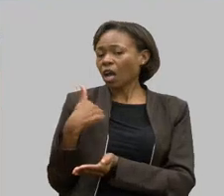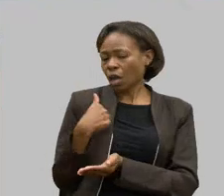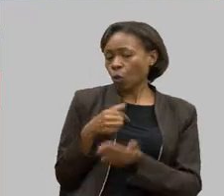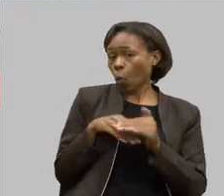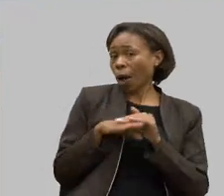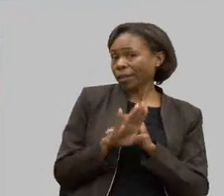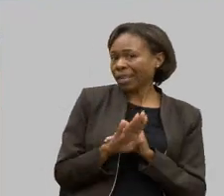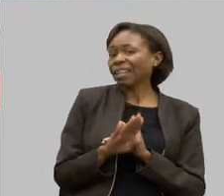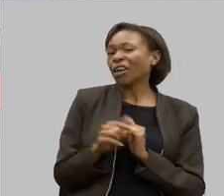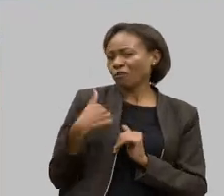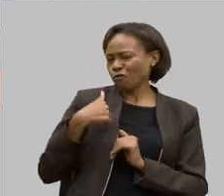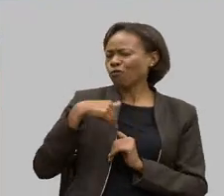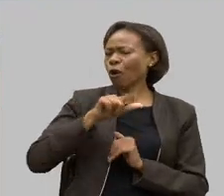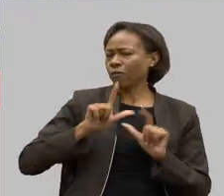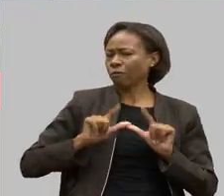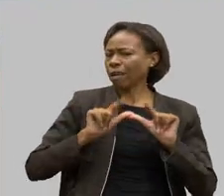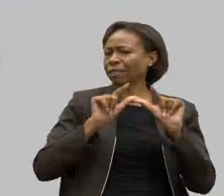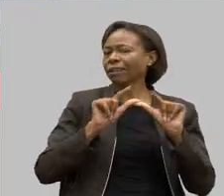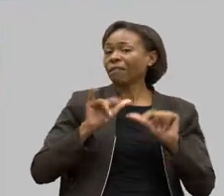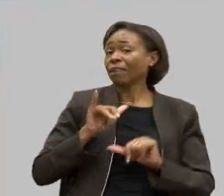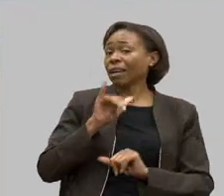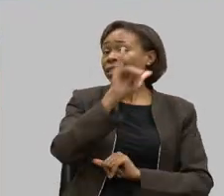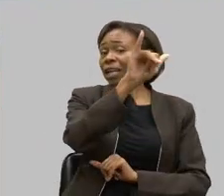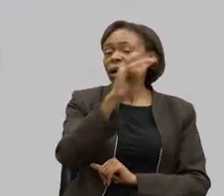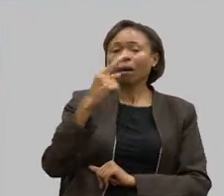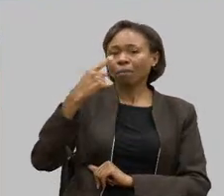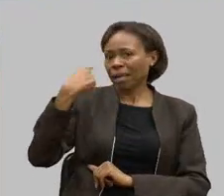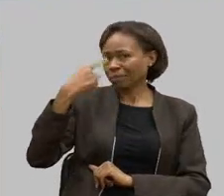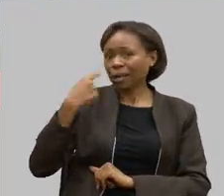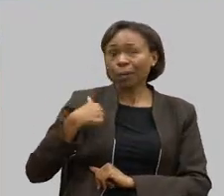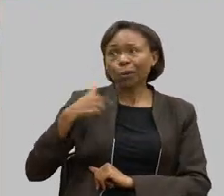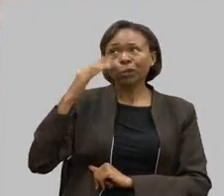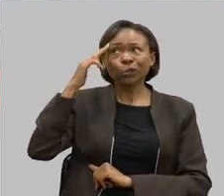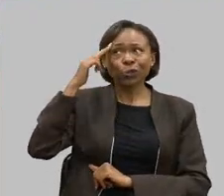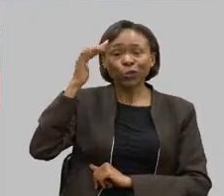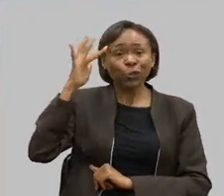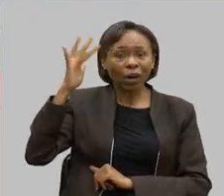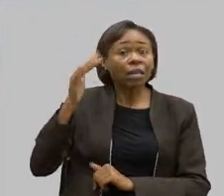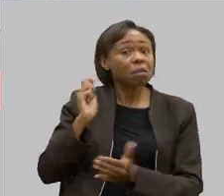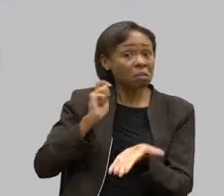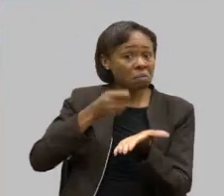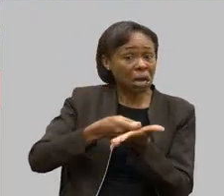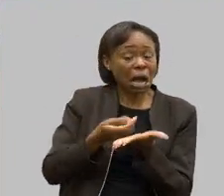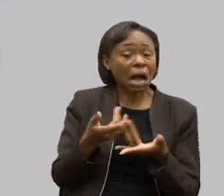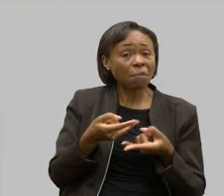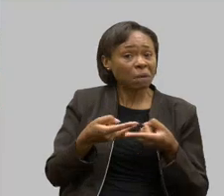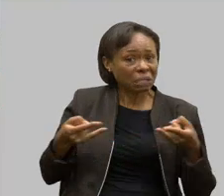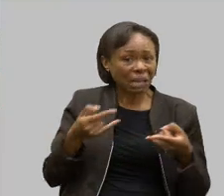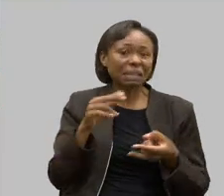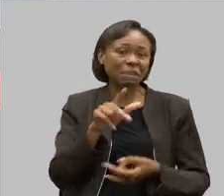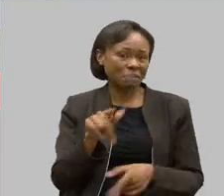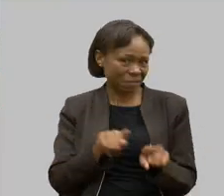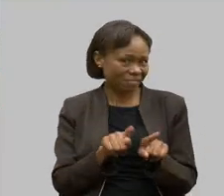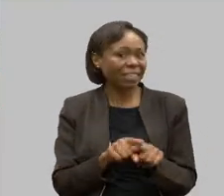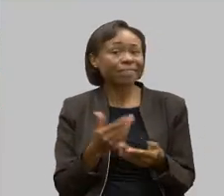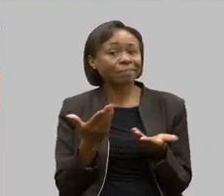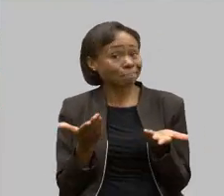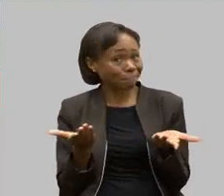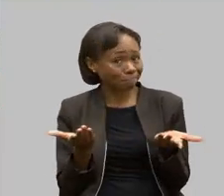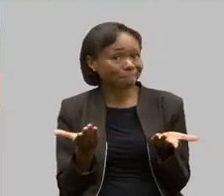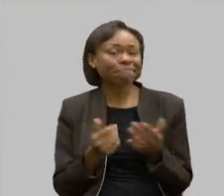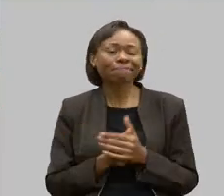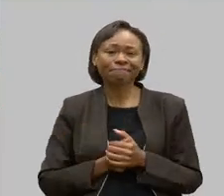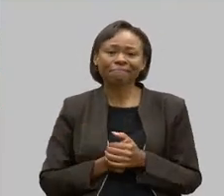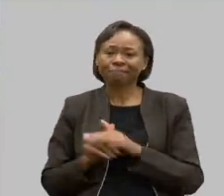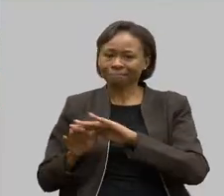é meu sonho. Inclusive, para pagar a viagem da minha irmã também. Você vê que eu gostei demais. Bom, vamos passar, então, a próxima